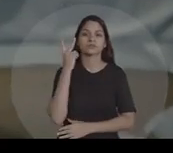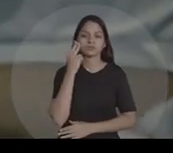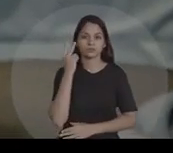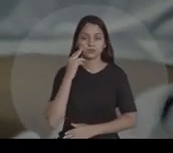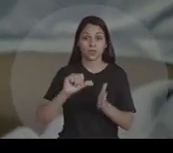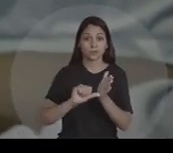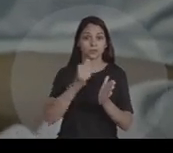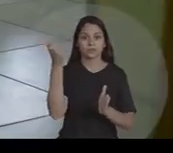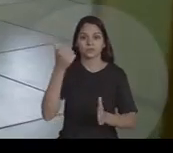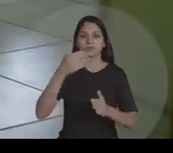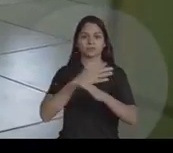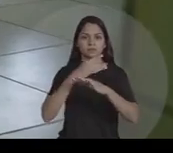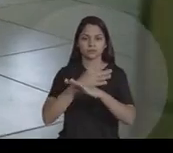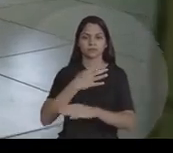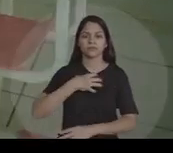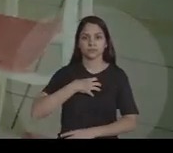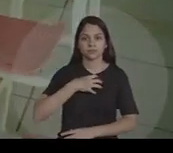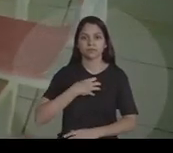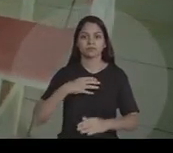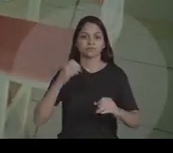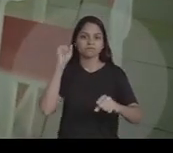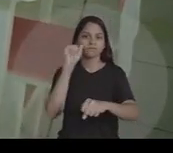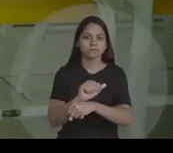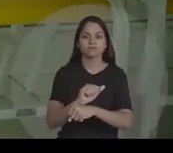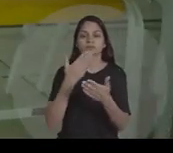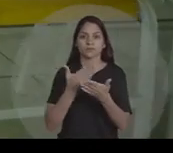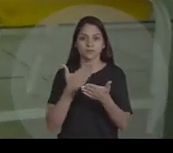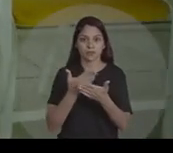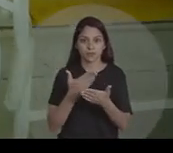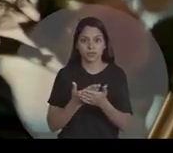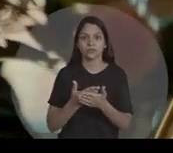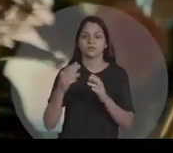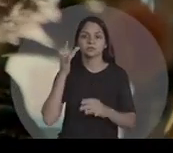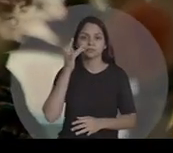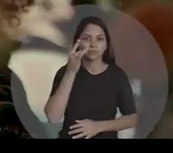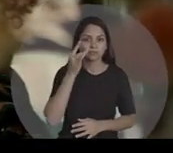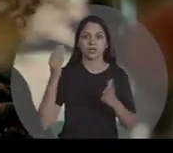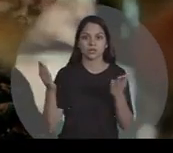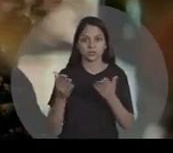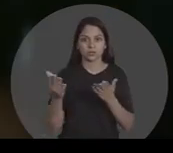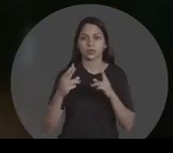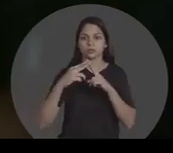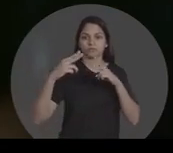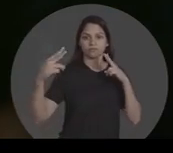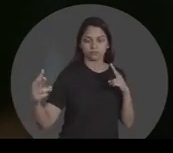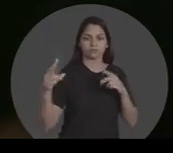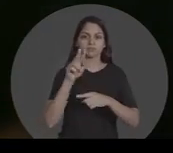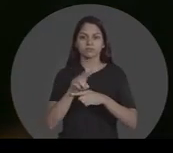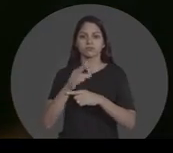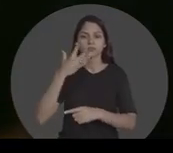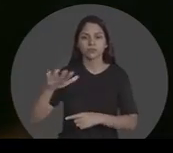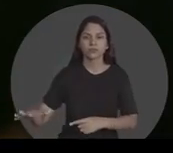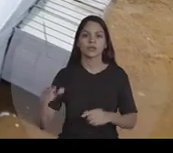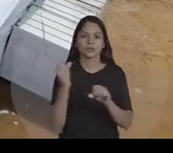novo normal. Fomos a primeira cidade da Bahia a suspender as aulas presenciais e implantamos as videoaulas para proteger nossas